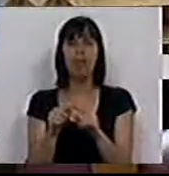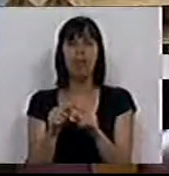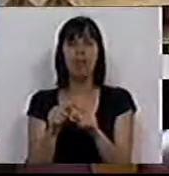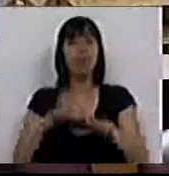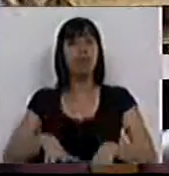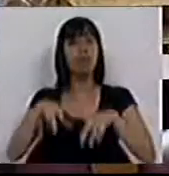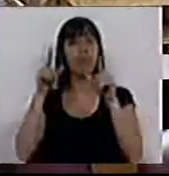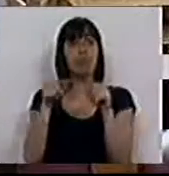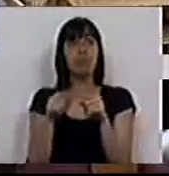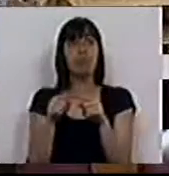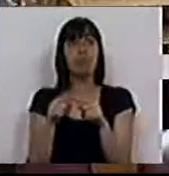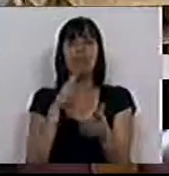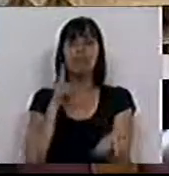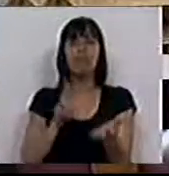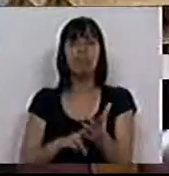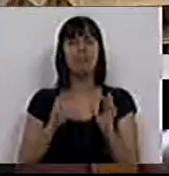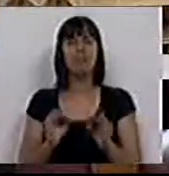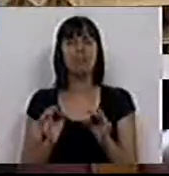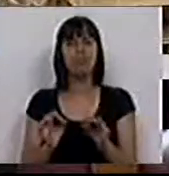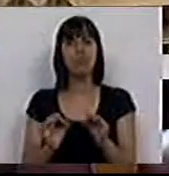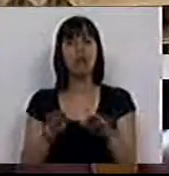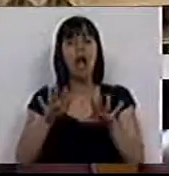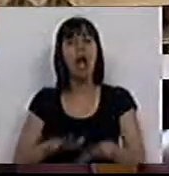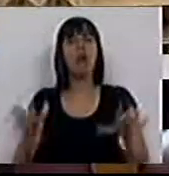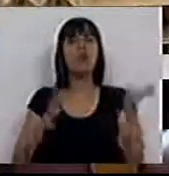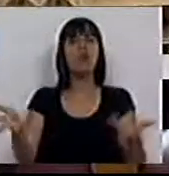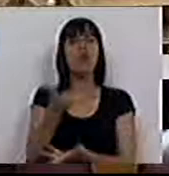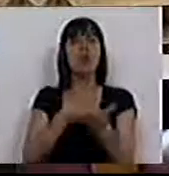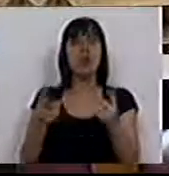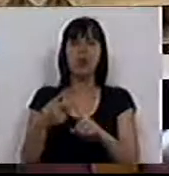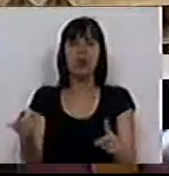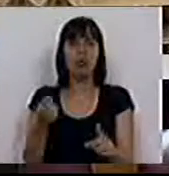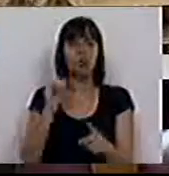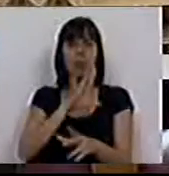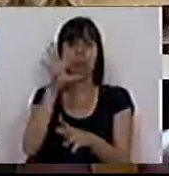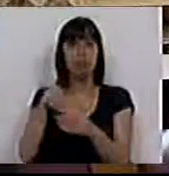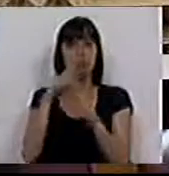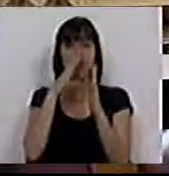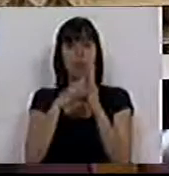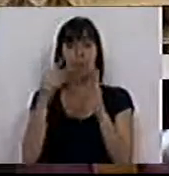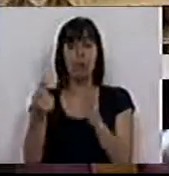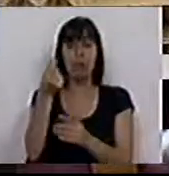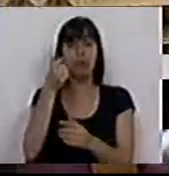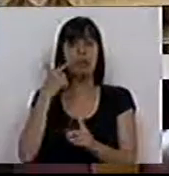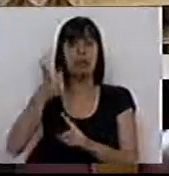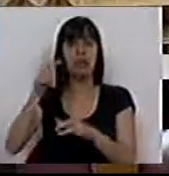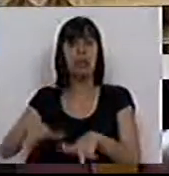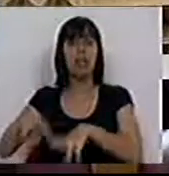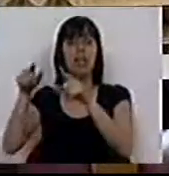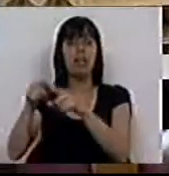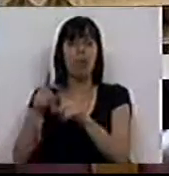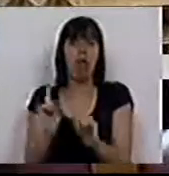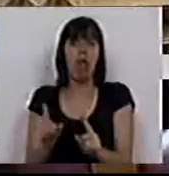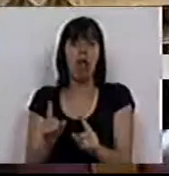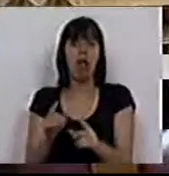de um desenvolvimento que seja verdadeiramente harmonioso, não é enquadrável no modelo capitalista de desenvolvimento,